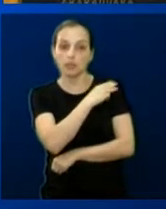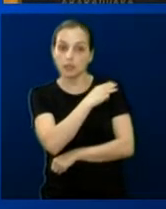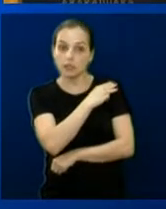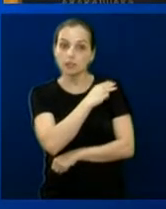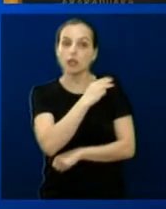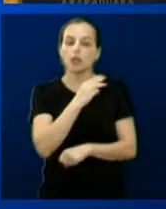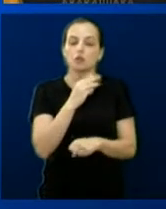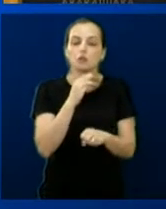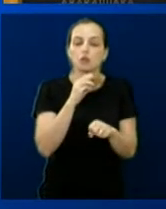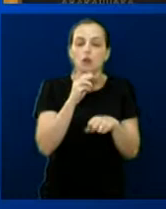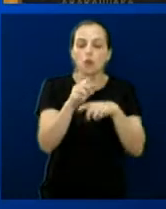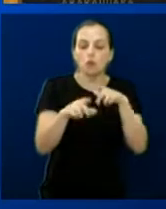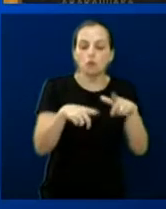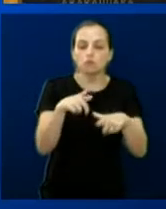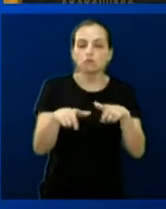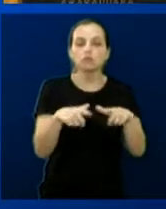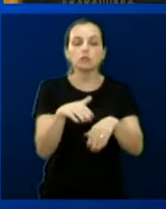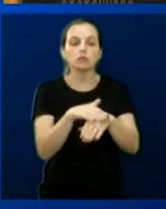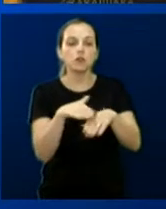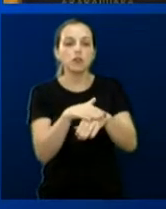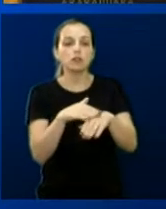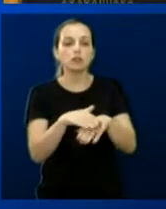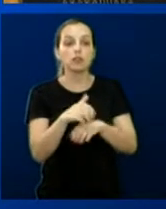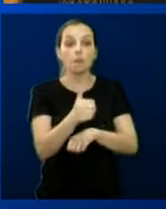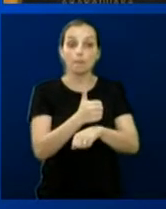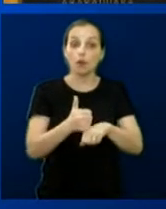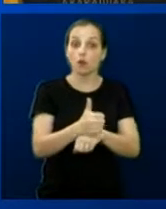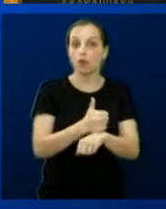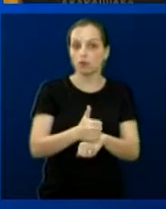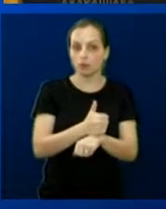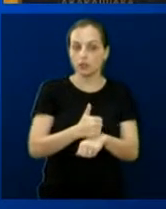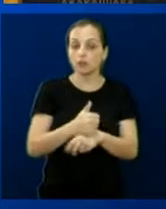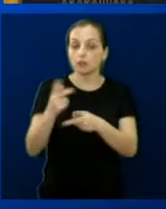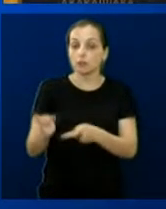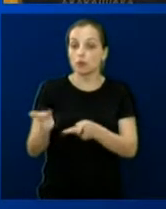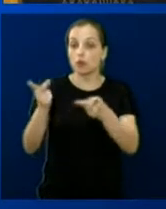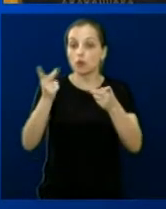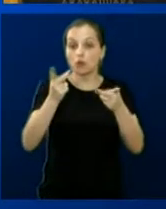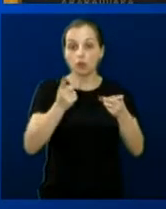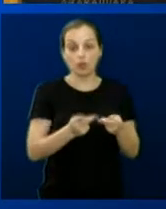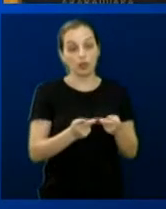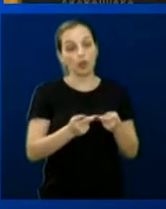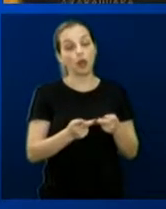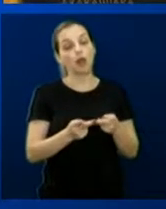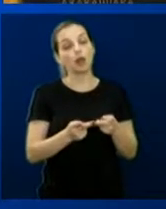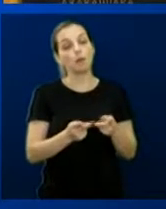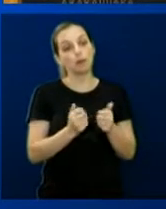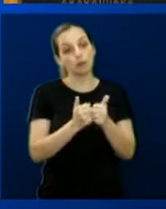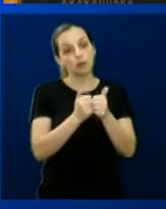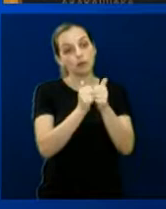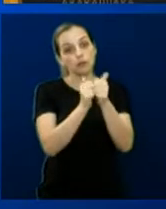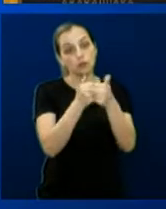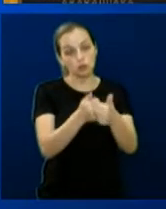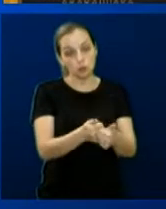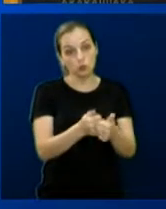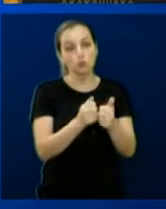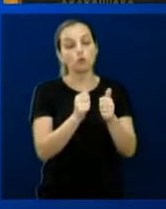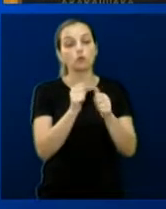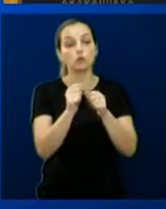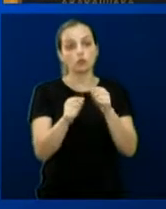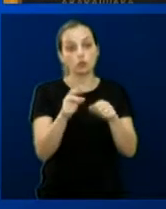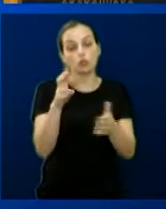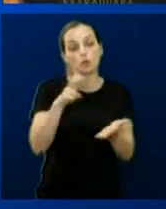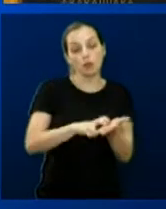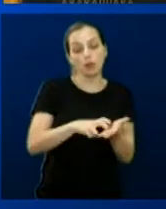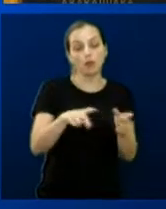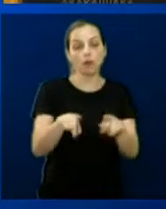profissões. E eles falaram, então, da atividade parlamentar e me convidaram para que eu estivesse com os alunos. Eu estive no período da manhã e da